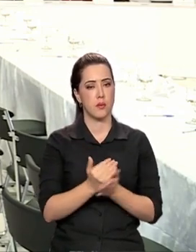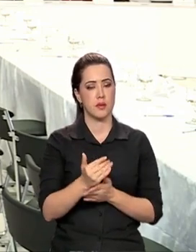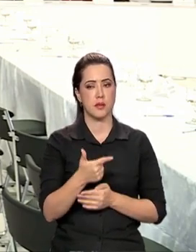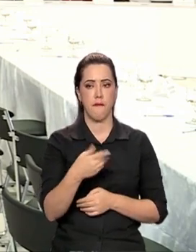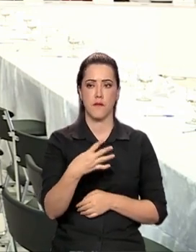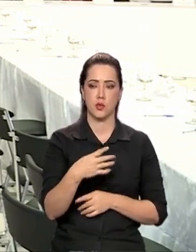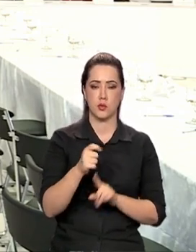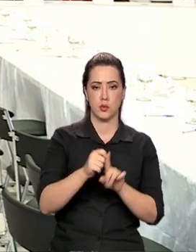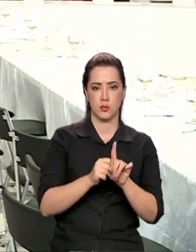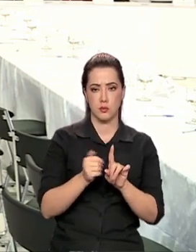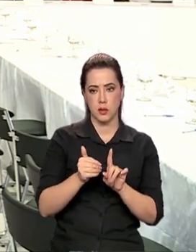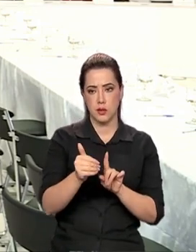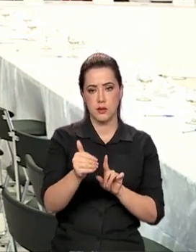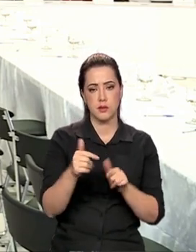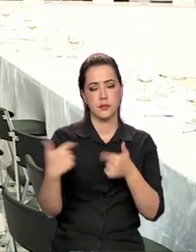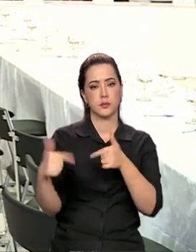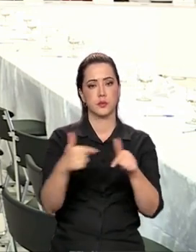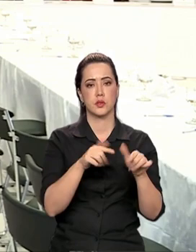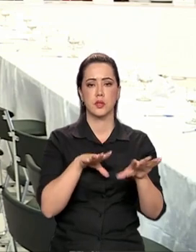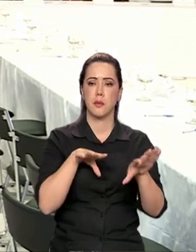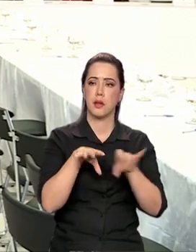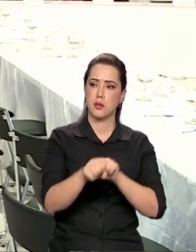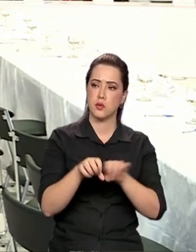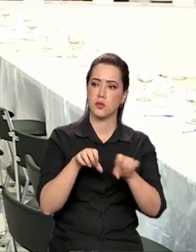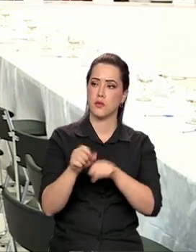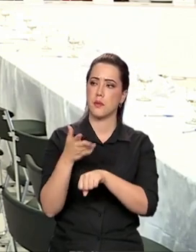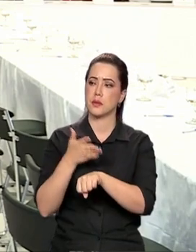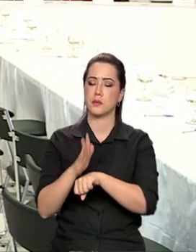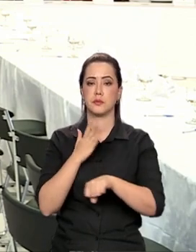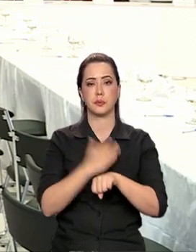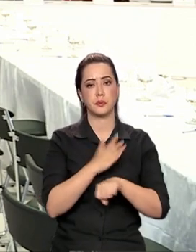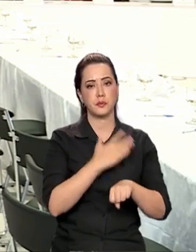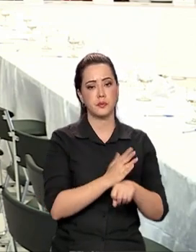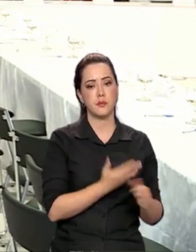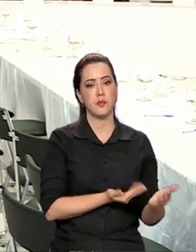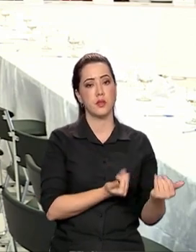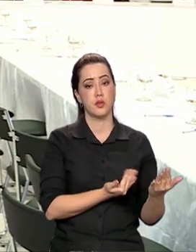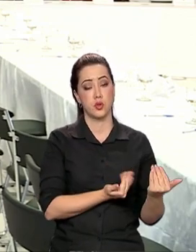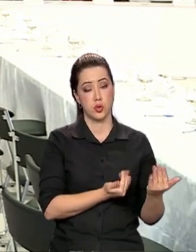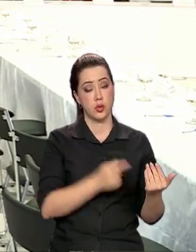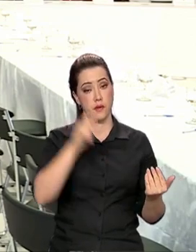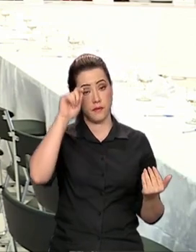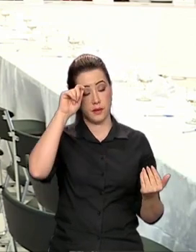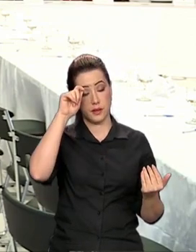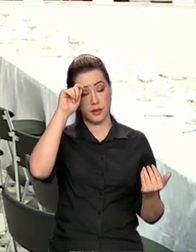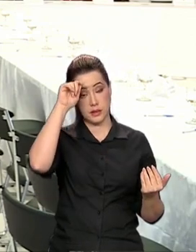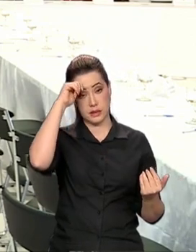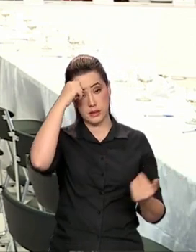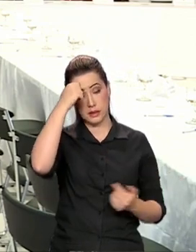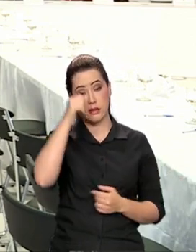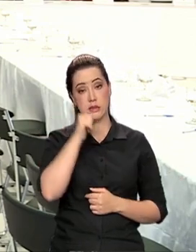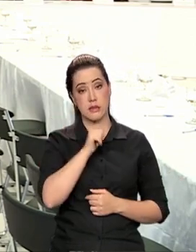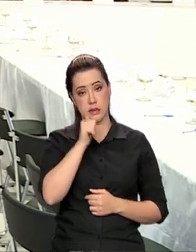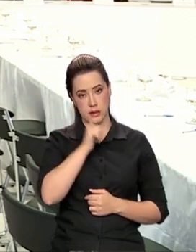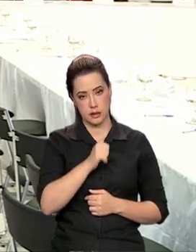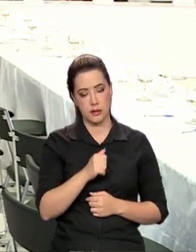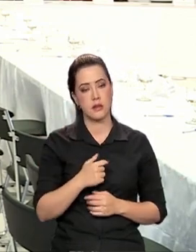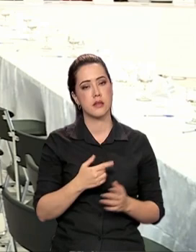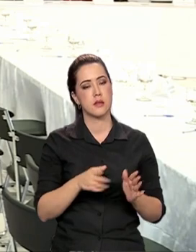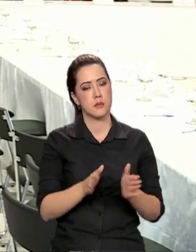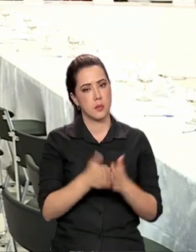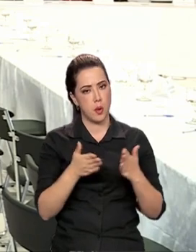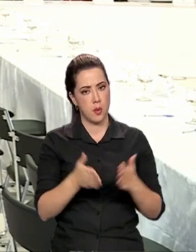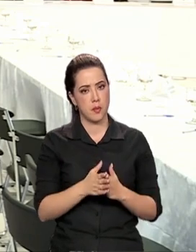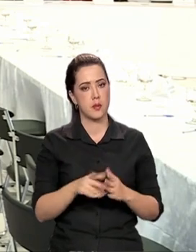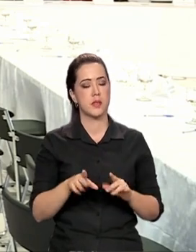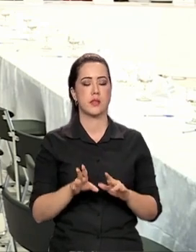meses e prevê ações de formação e capacitação de jovens negras e periféricas e de fortalecimento de micro